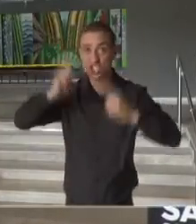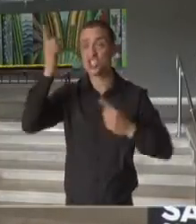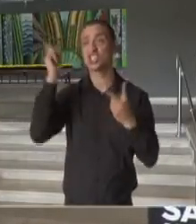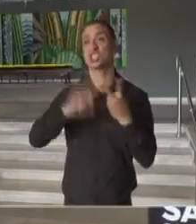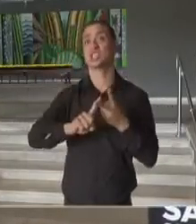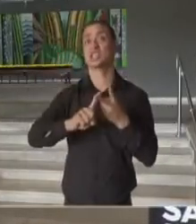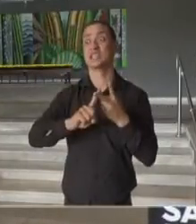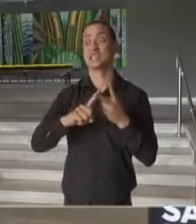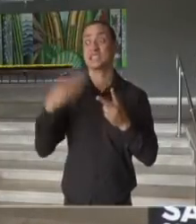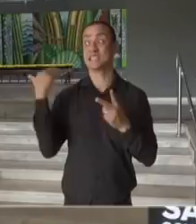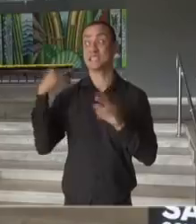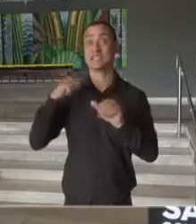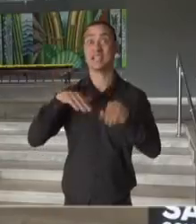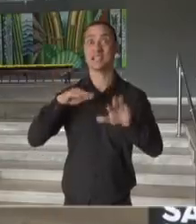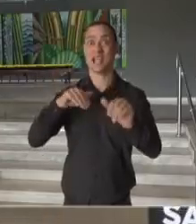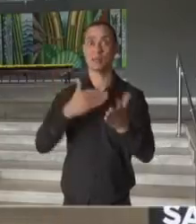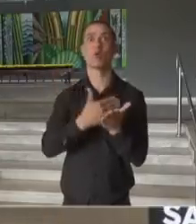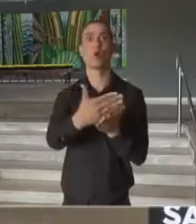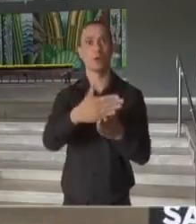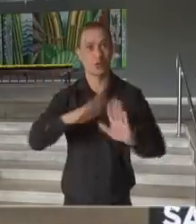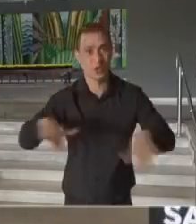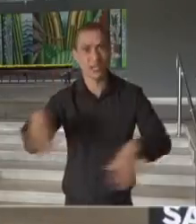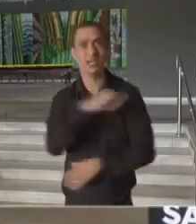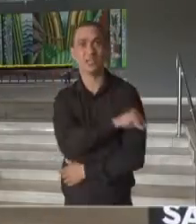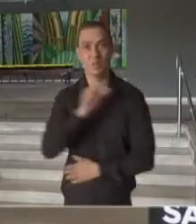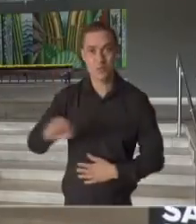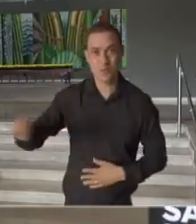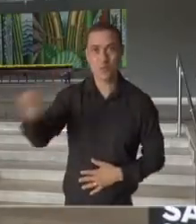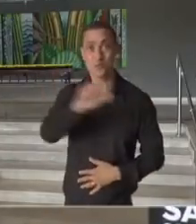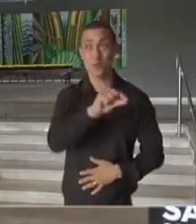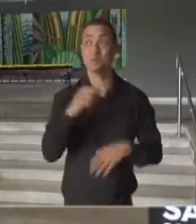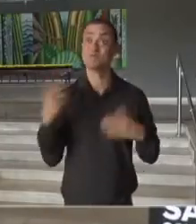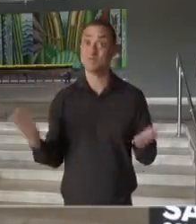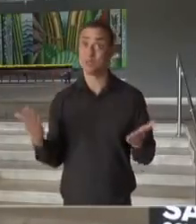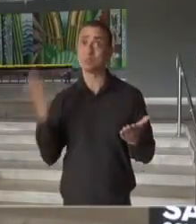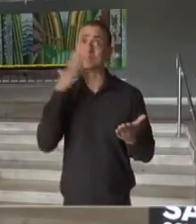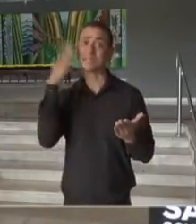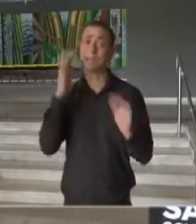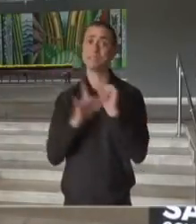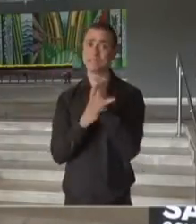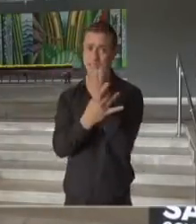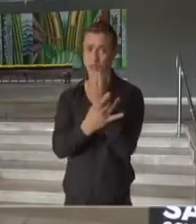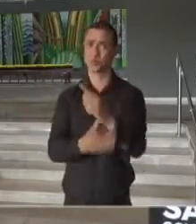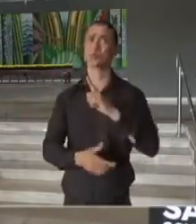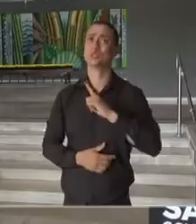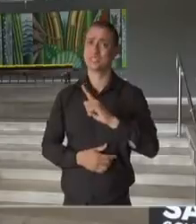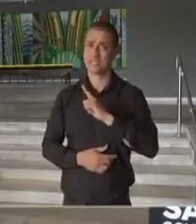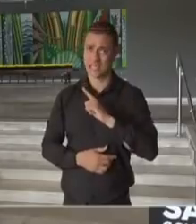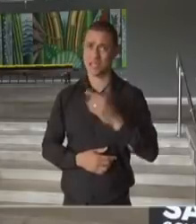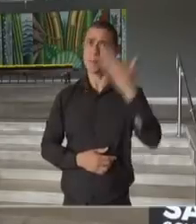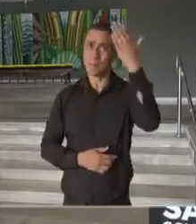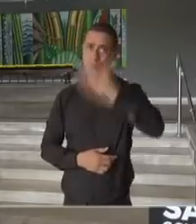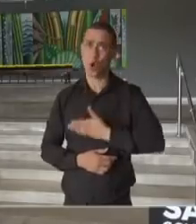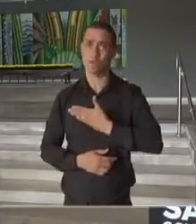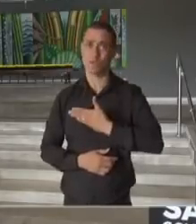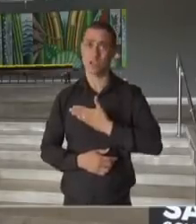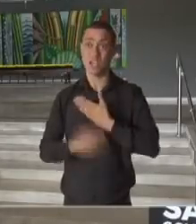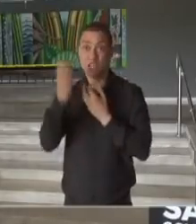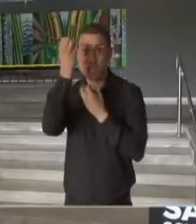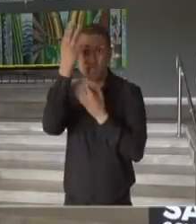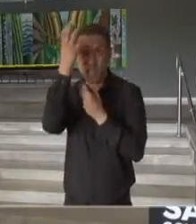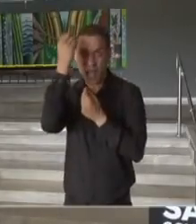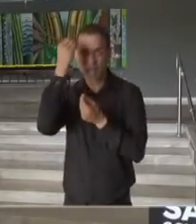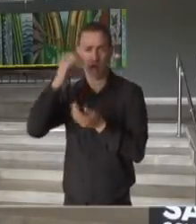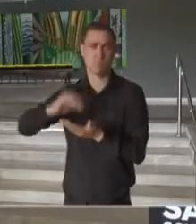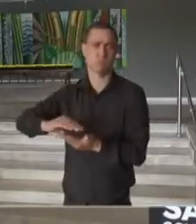setembro. Então, existe aí um perfil de segurança já demonstrado. Esses dados, eles têm